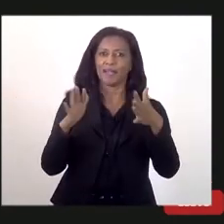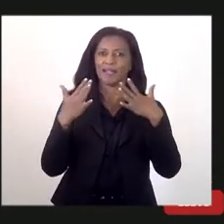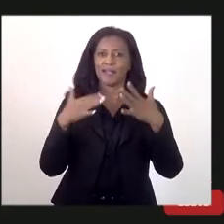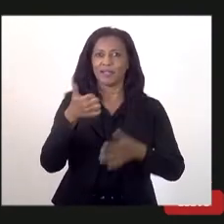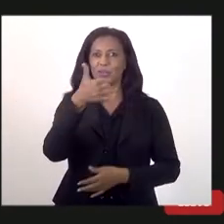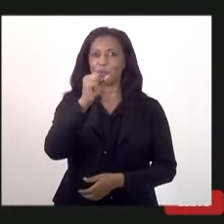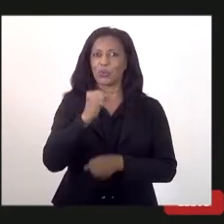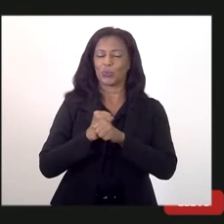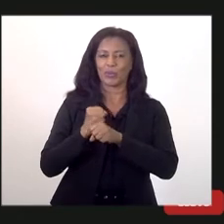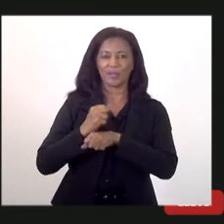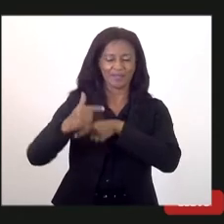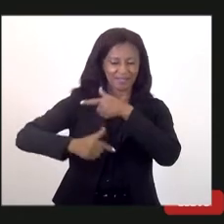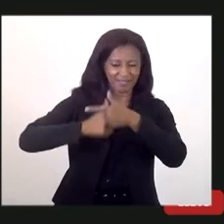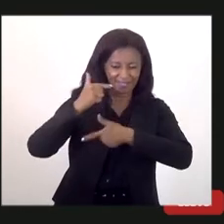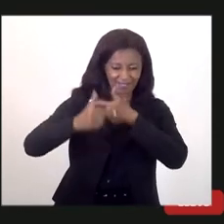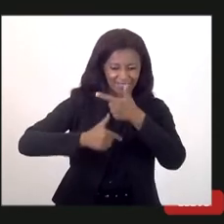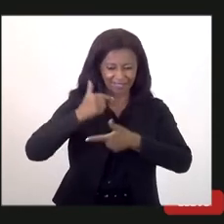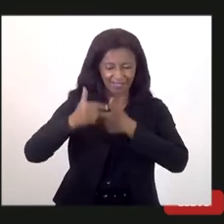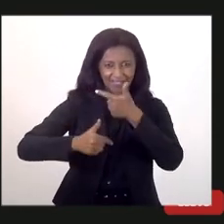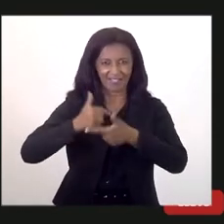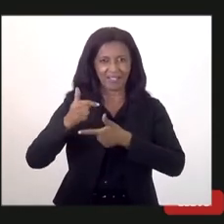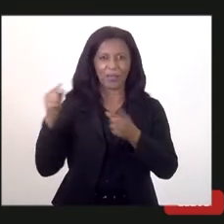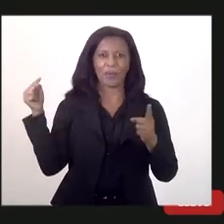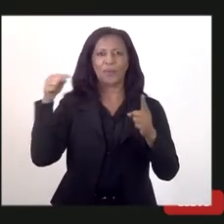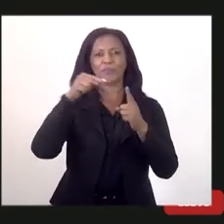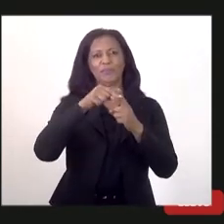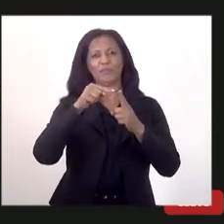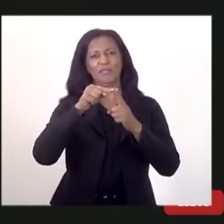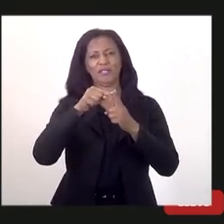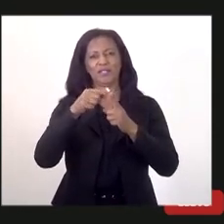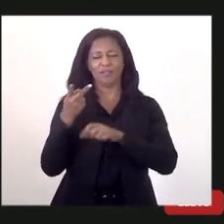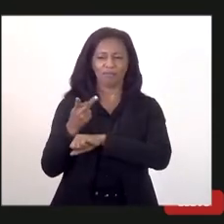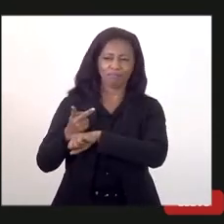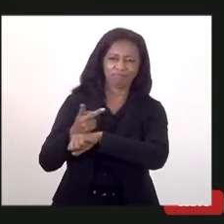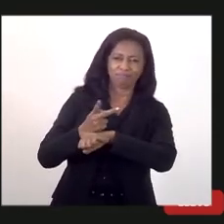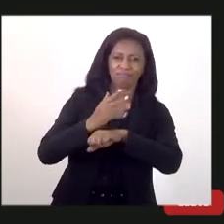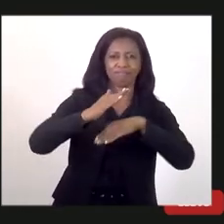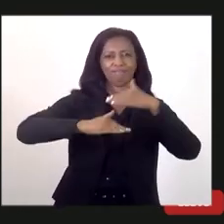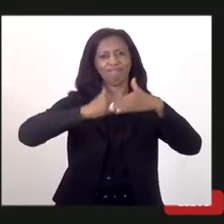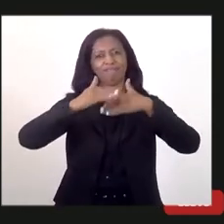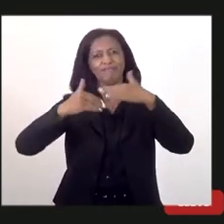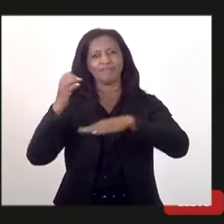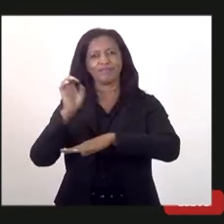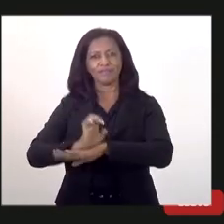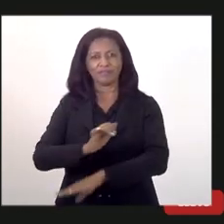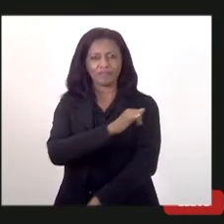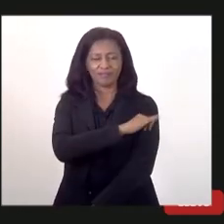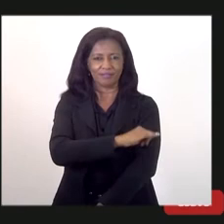de trabalho árduo e objetivo na busca do desenvolvimento do Estado do Rio de Janeiro.